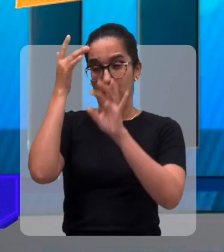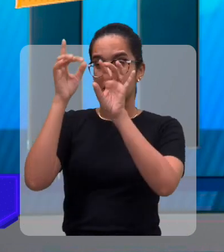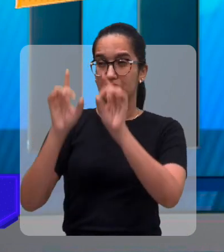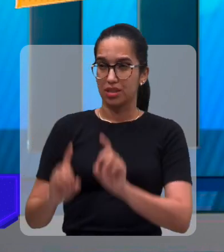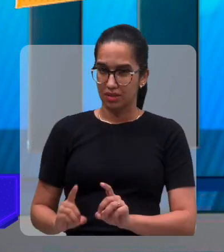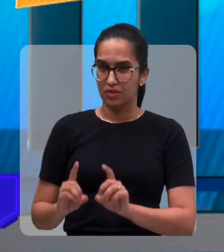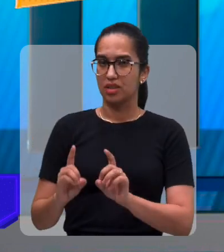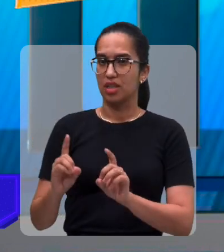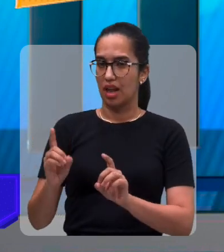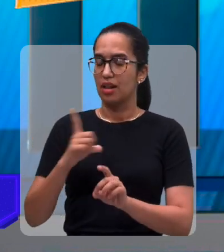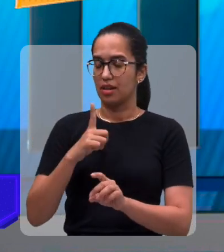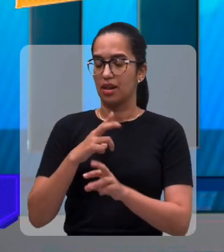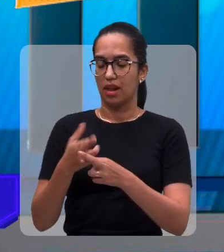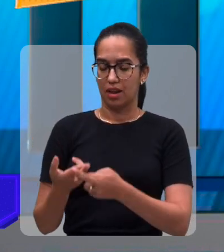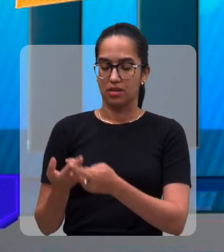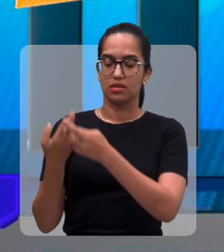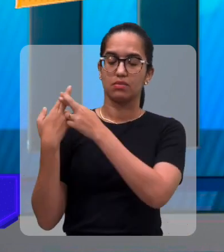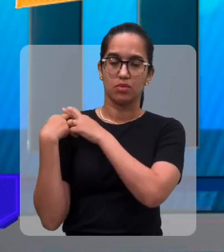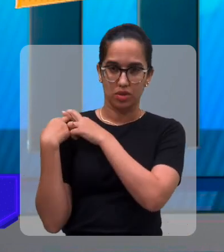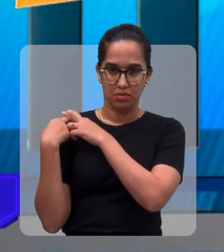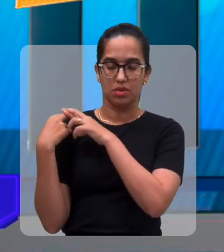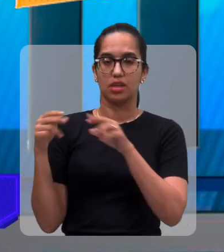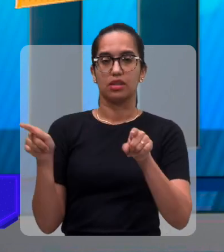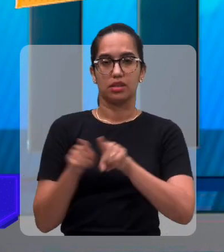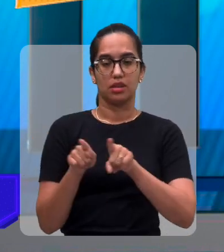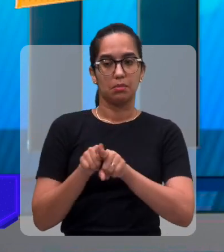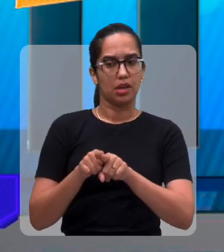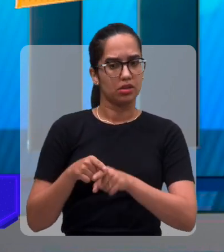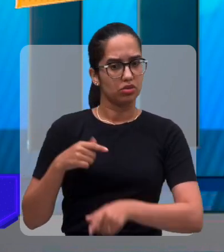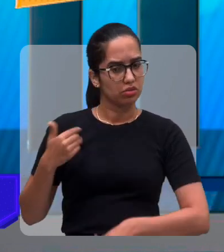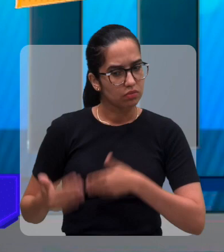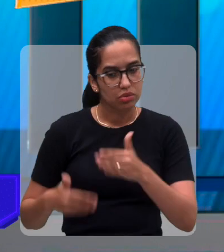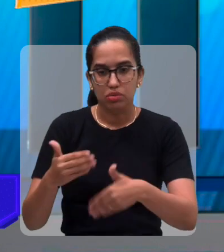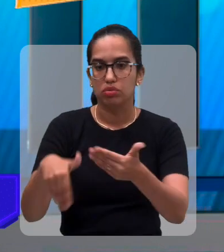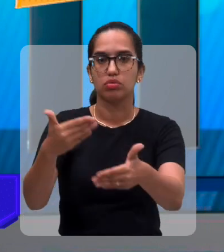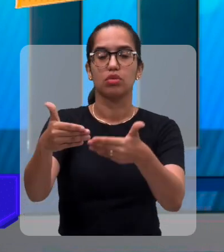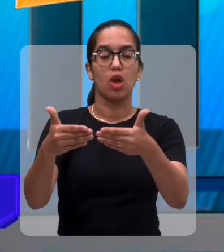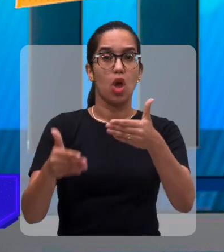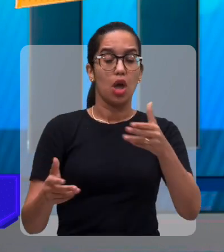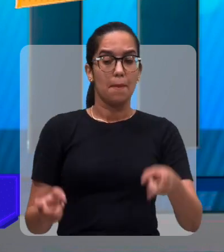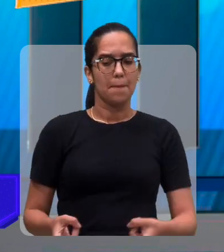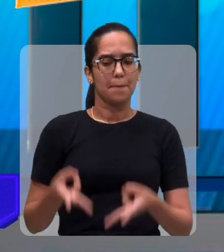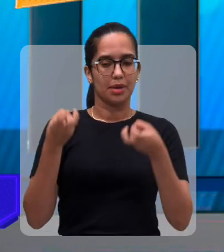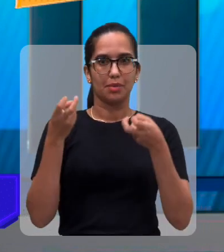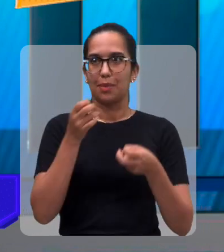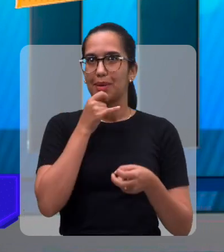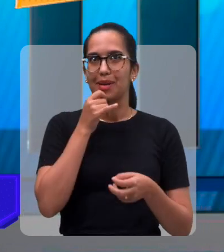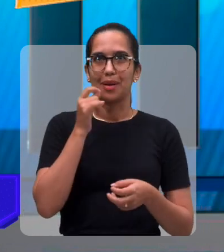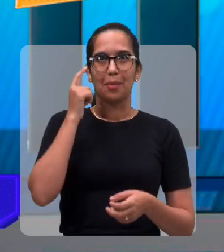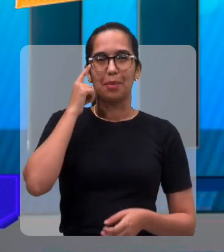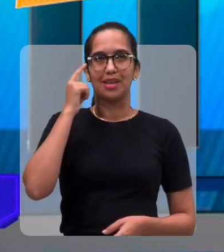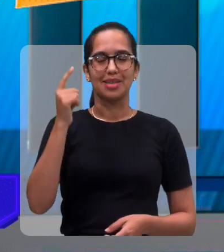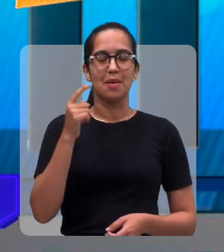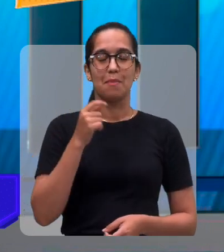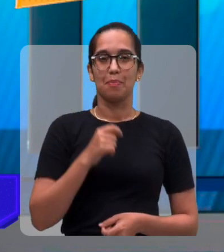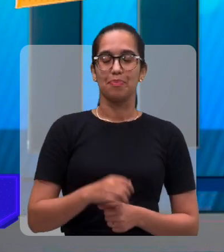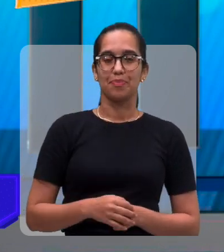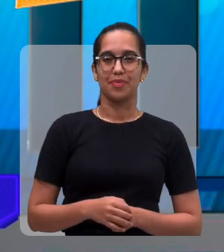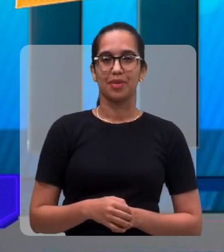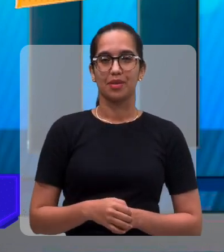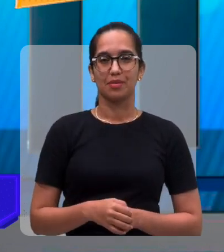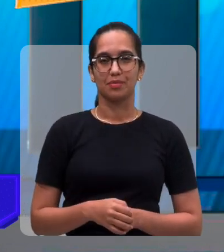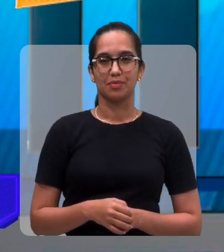temos essa responsabilidade também de avançar, de ver que tem aquela ideia, nada de, nada,